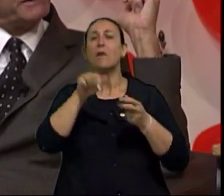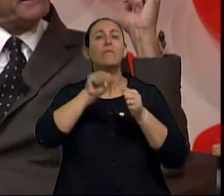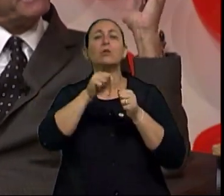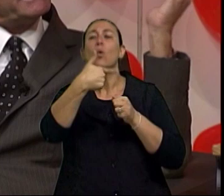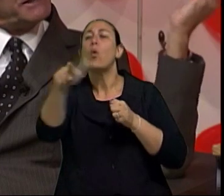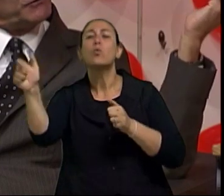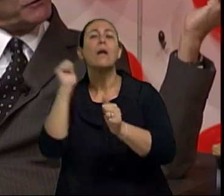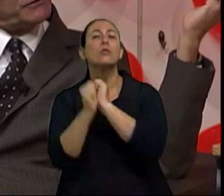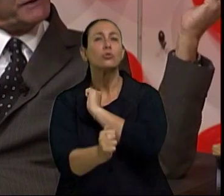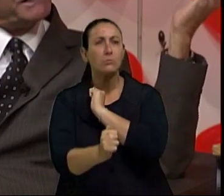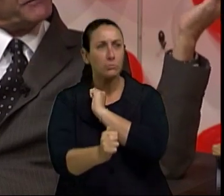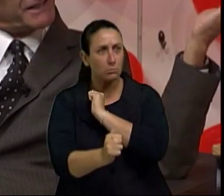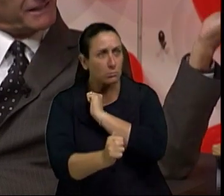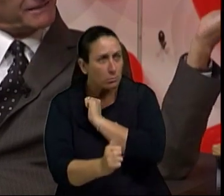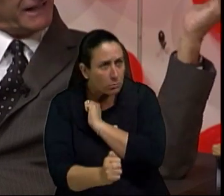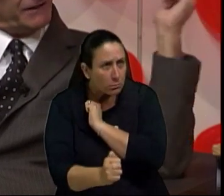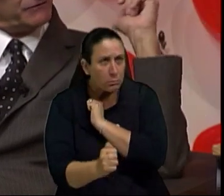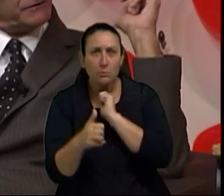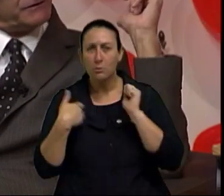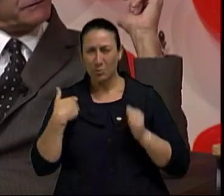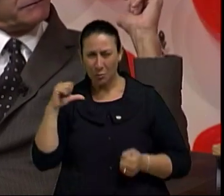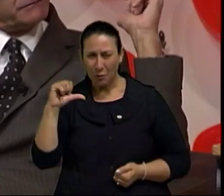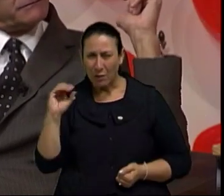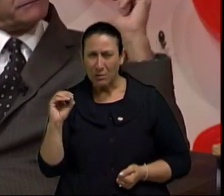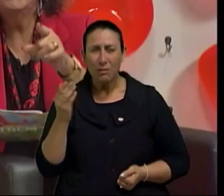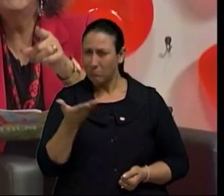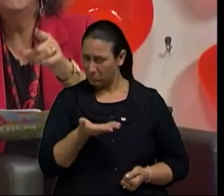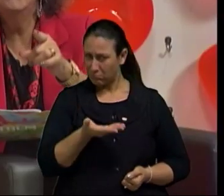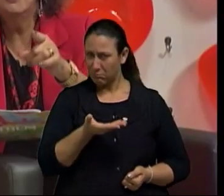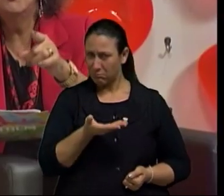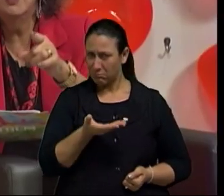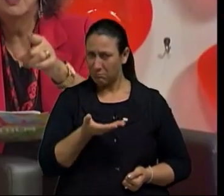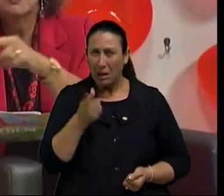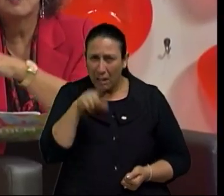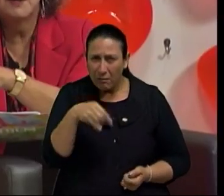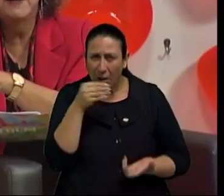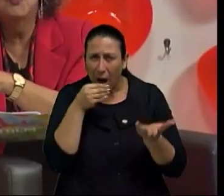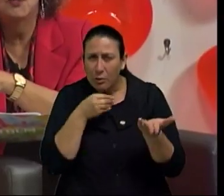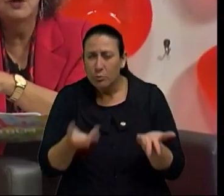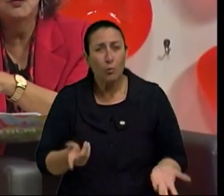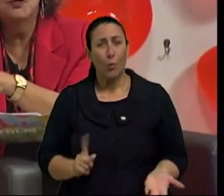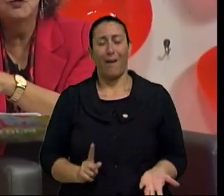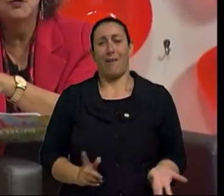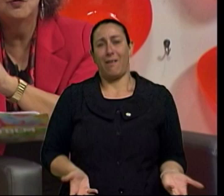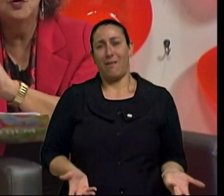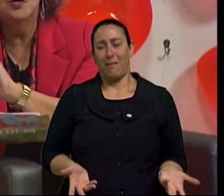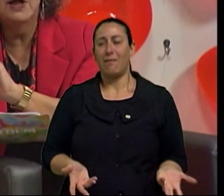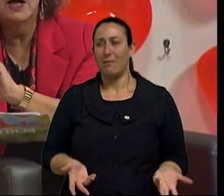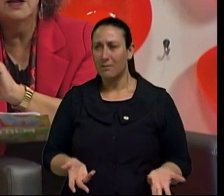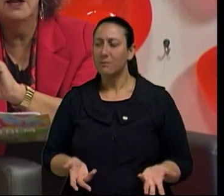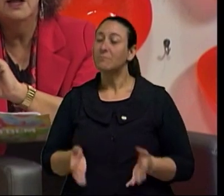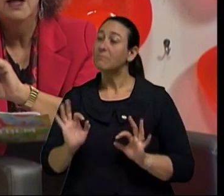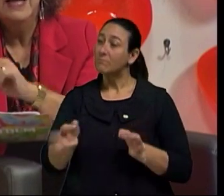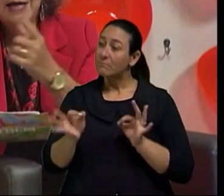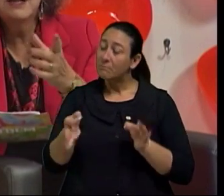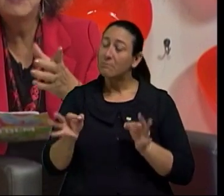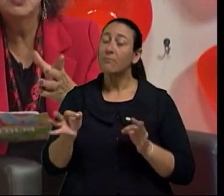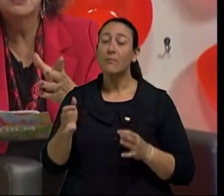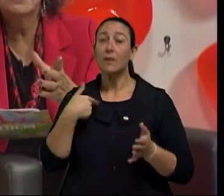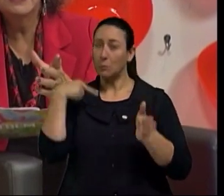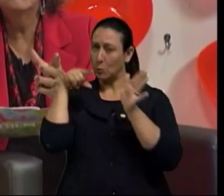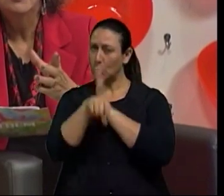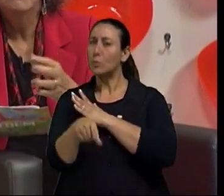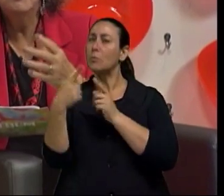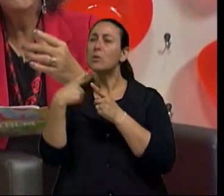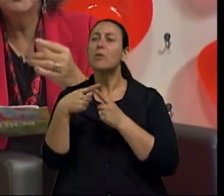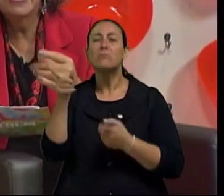atletismo, esse é idoso? Esse é fragilizado? Olha, eu deixo a pergunta agora, essa pergunta do Dr. Terra aqui. Esse